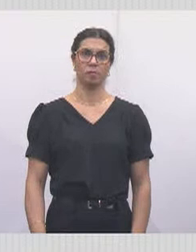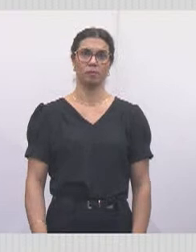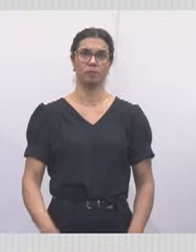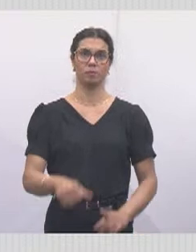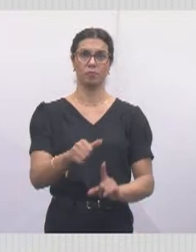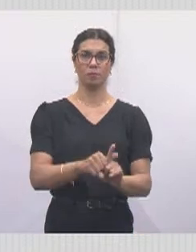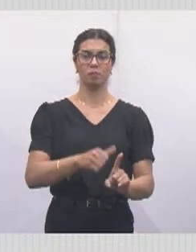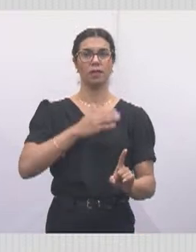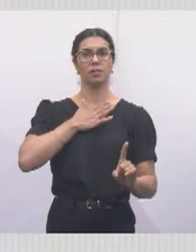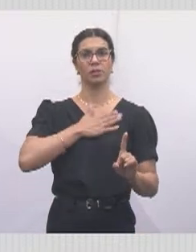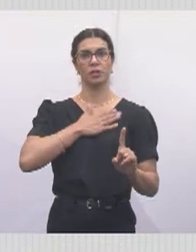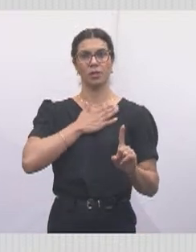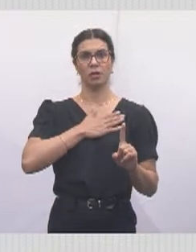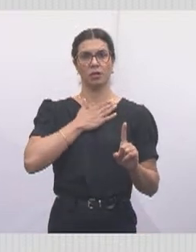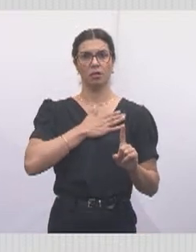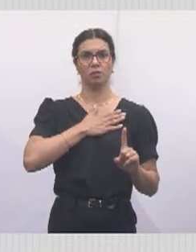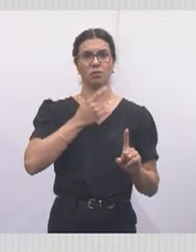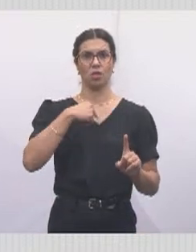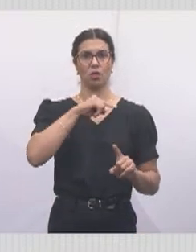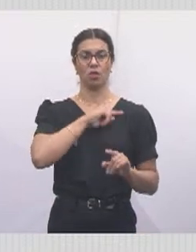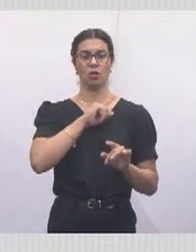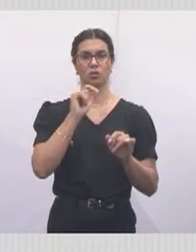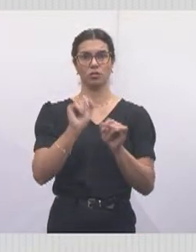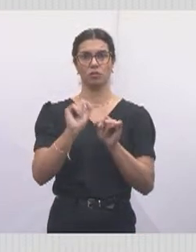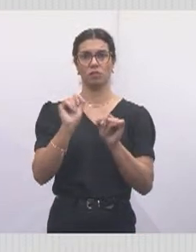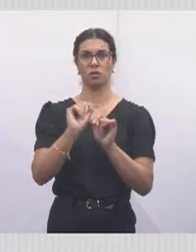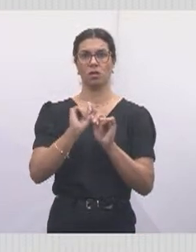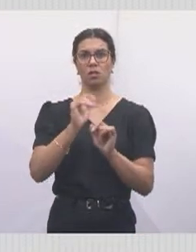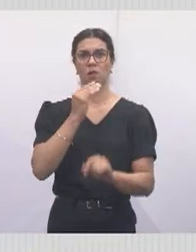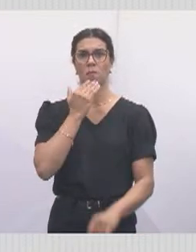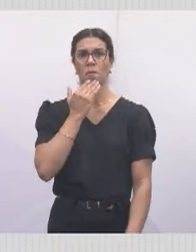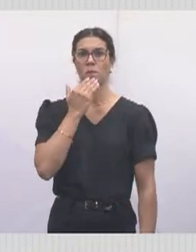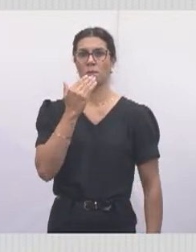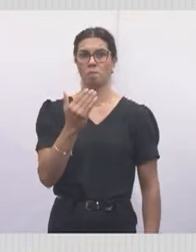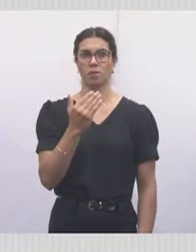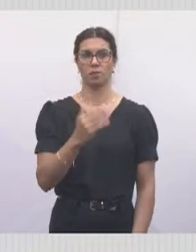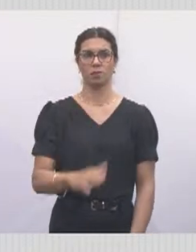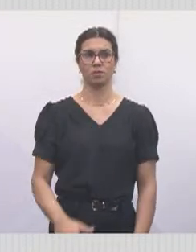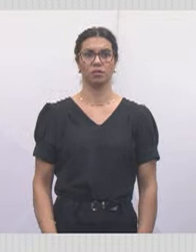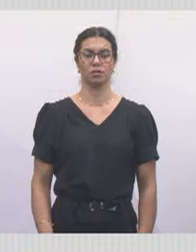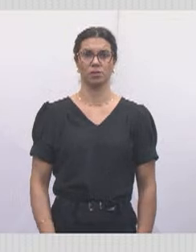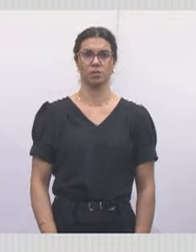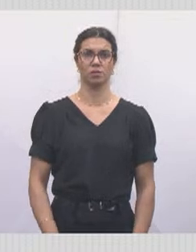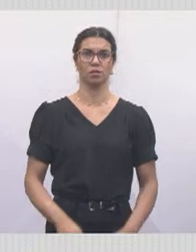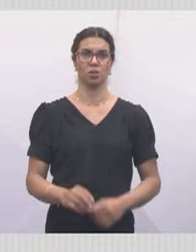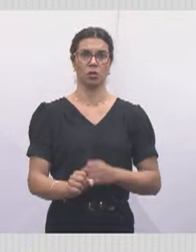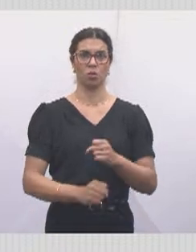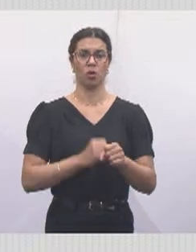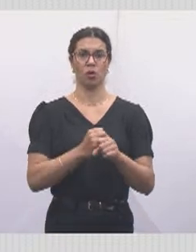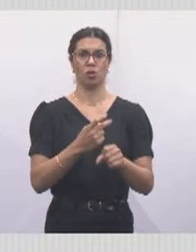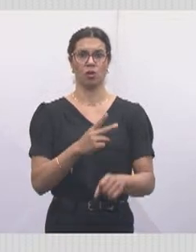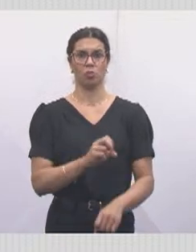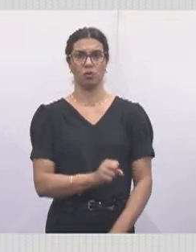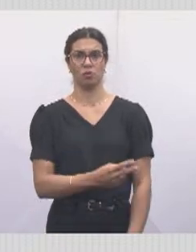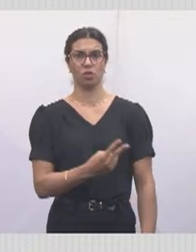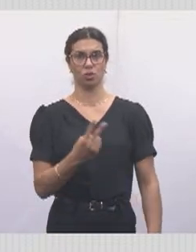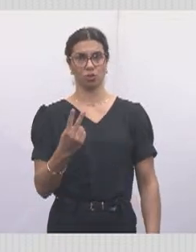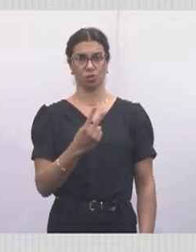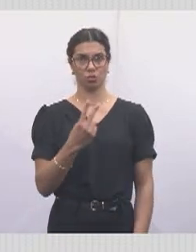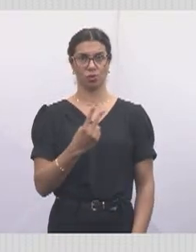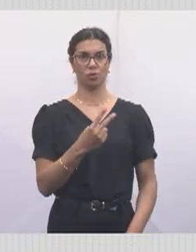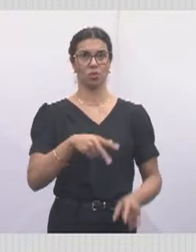Em agosto, nós fizemos aí esse pedido, agosto de 2022, para